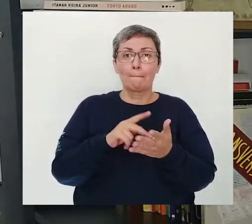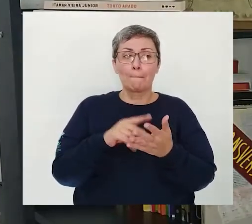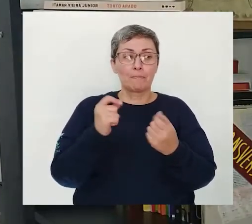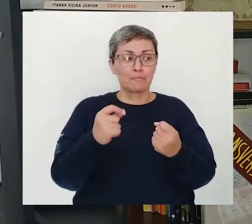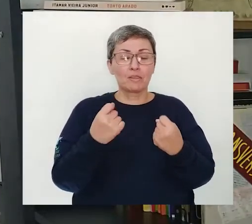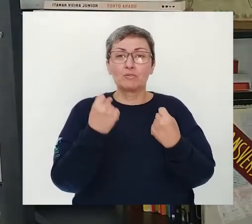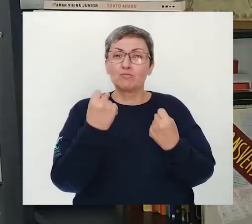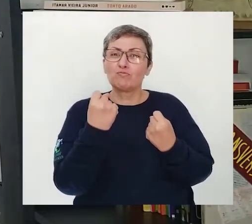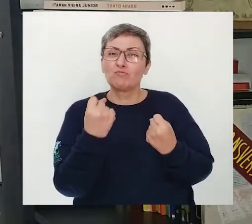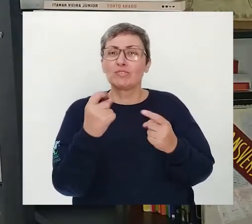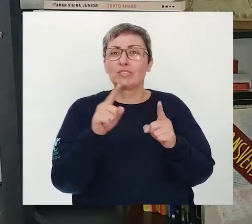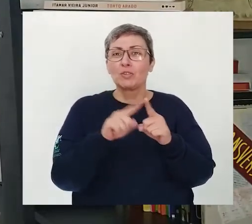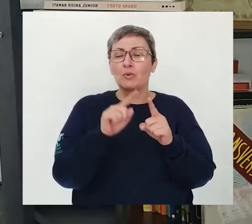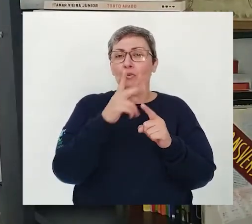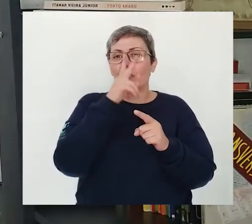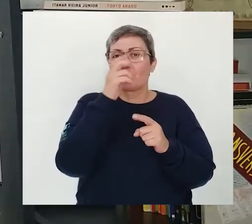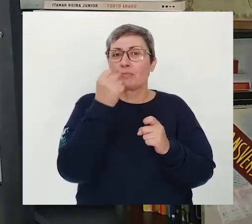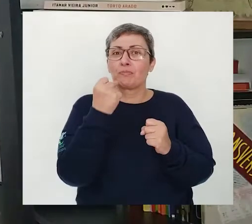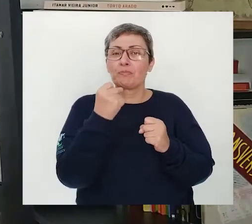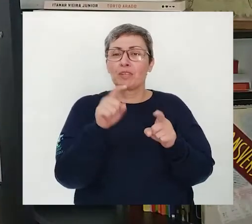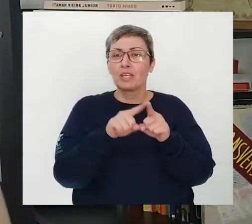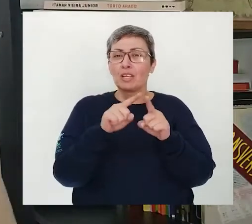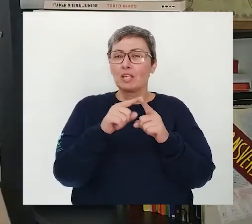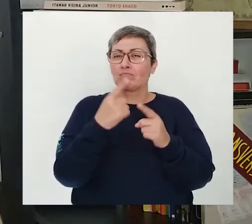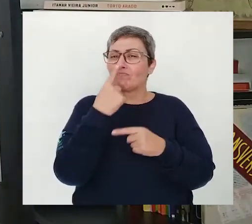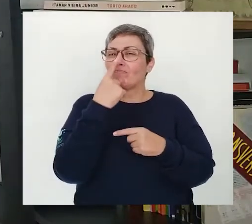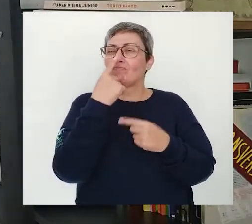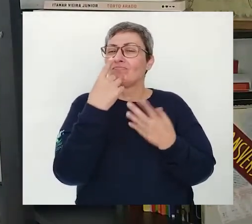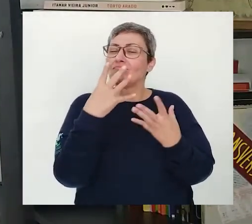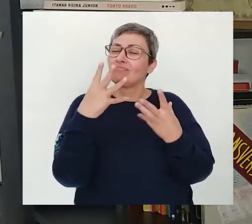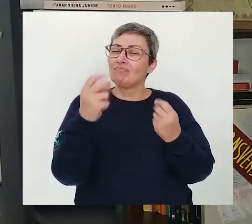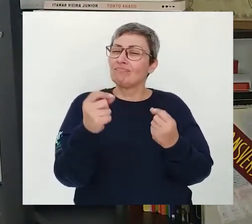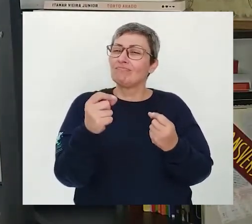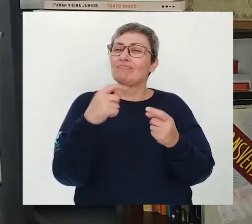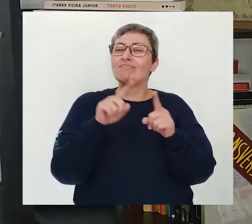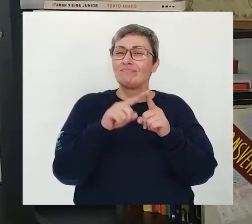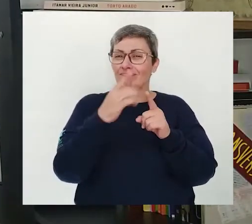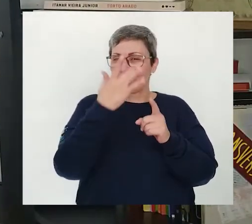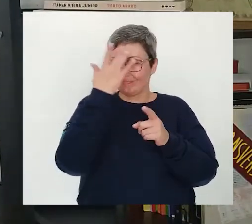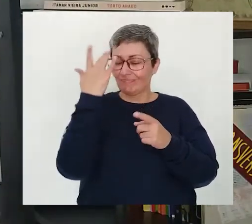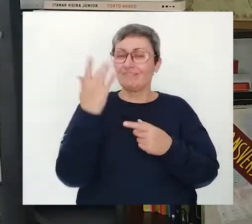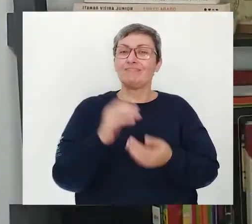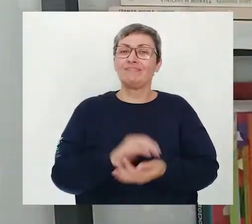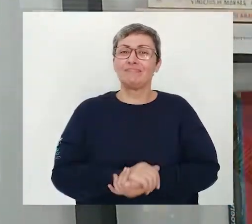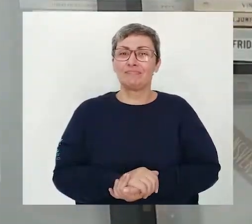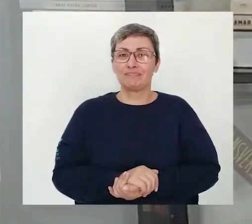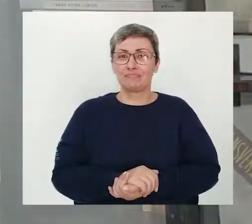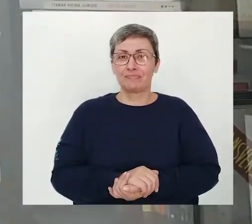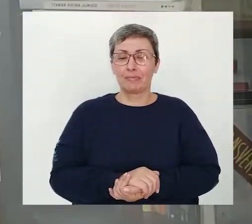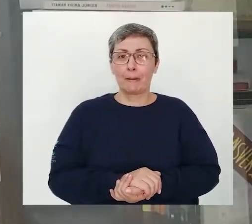Dá muito mais força E também serve de inspiração Para outras pessoas